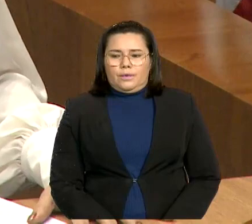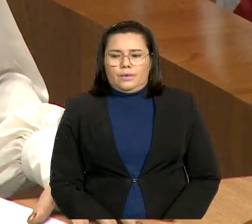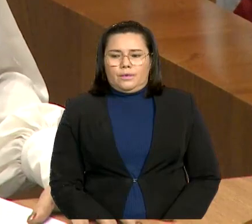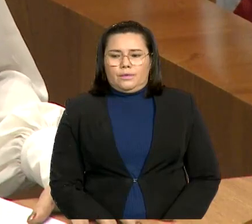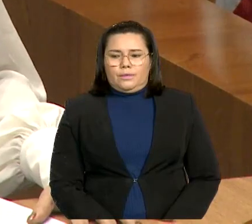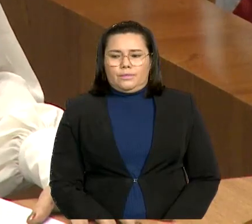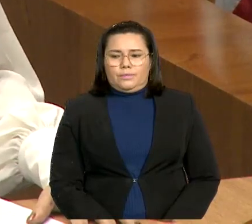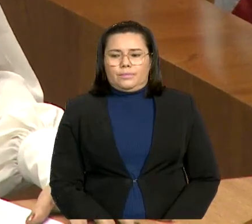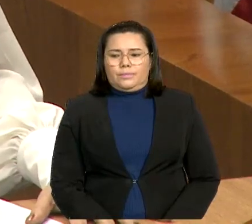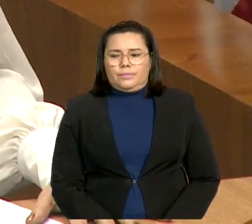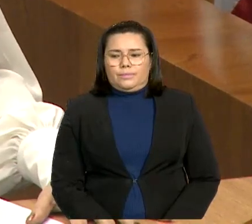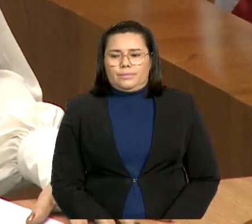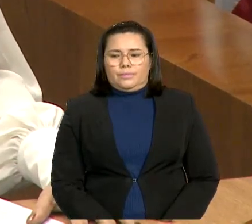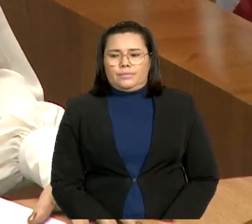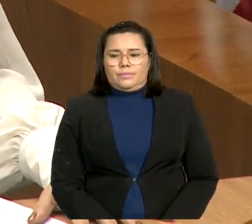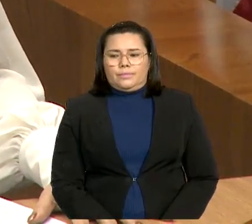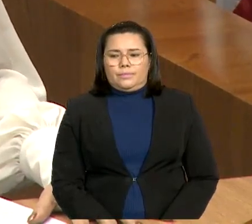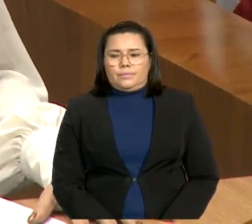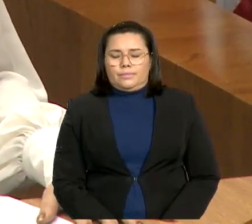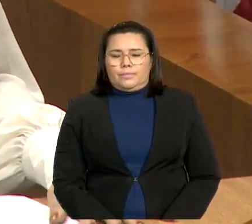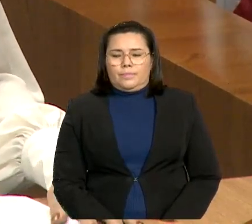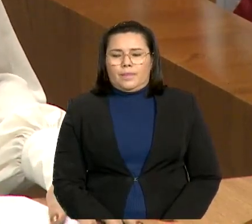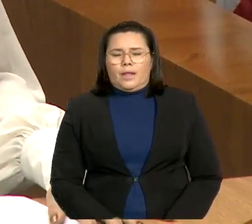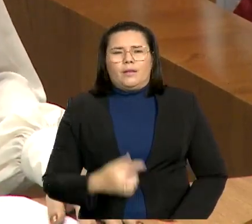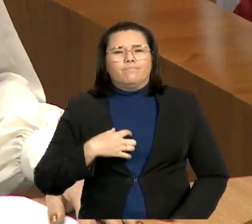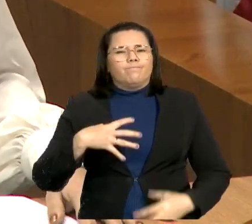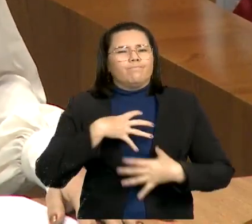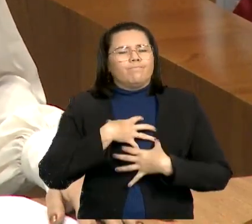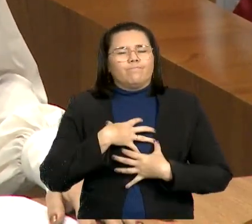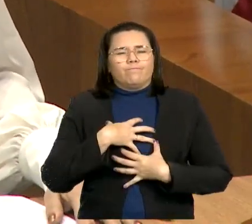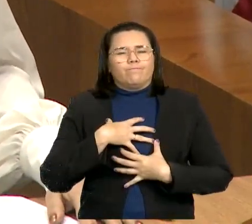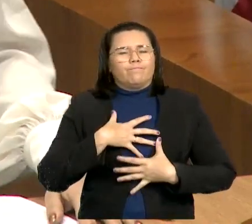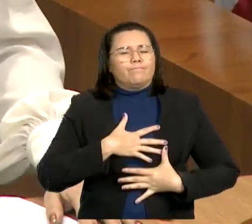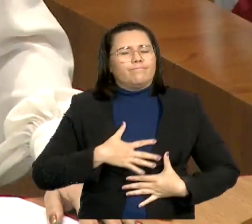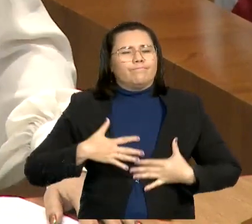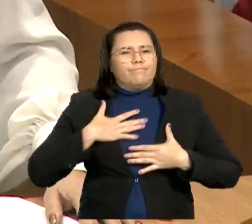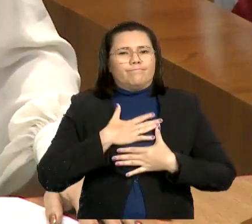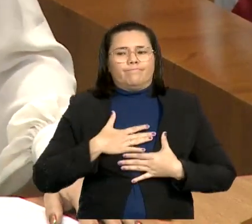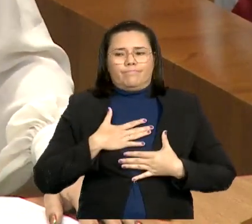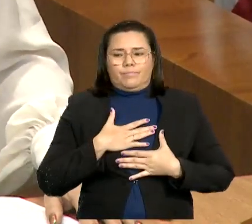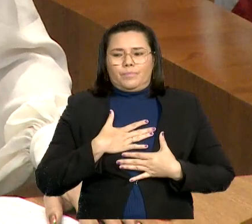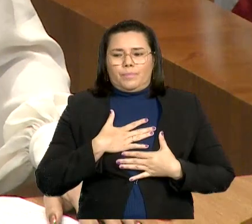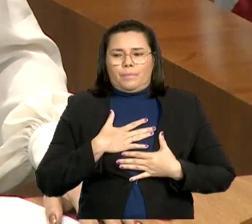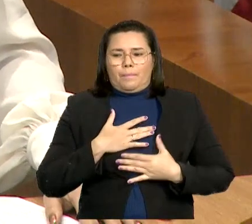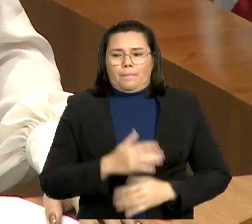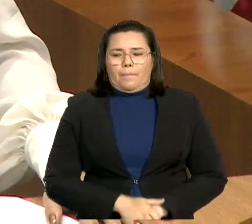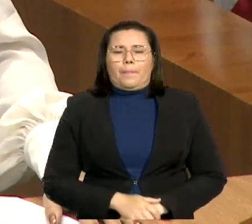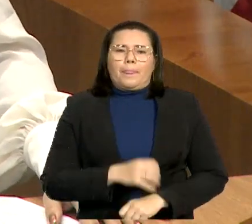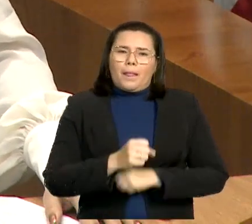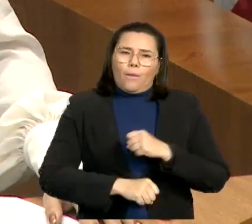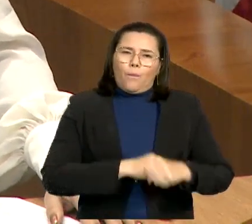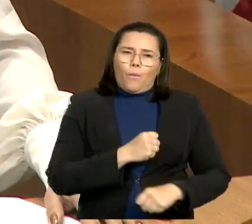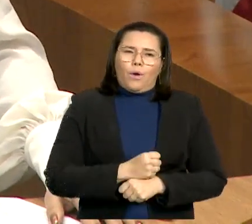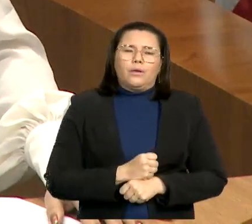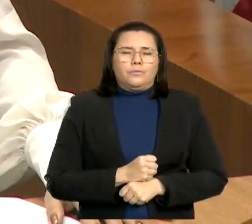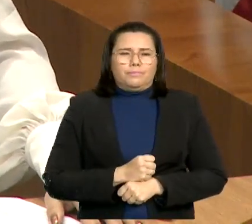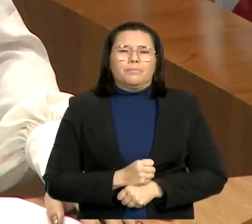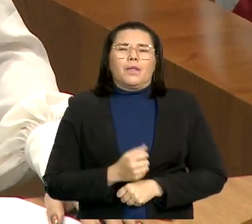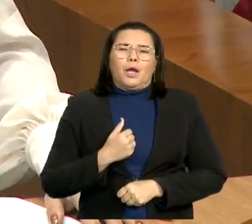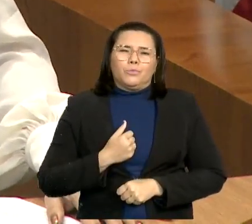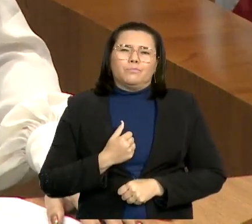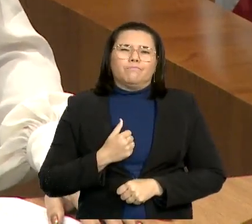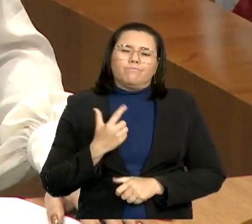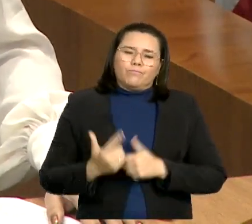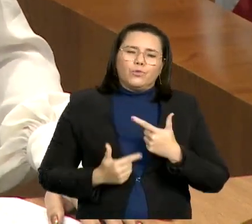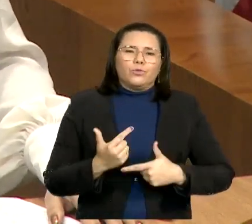sentimento de gratidão e satisfação por o ano que eu posso dizer ter sido o mais desafiador na minha vida política.